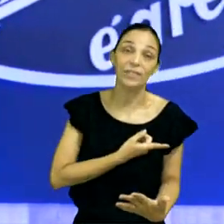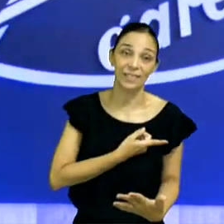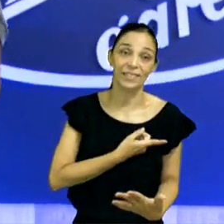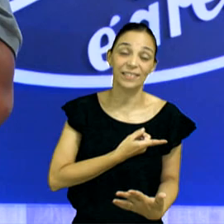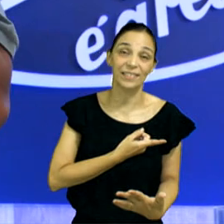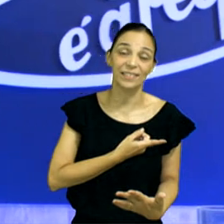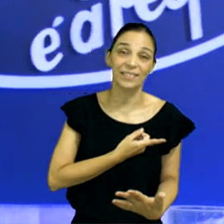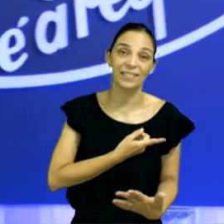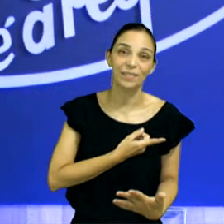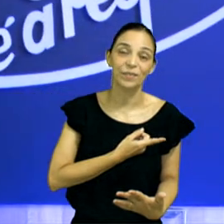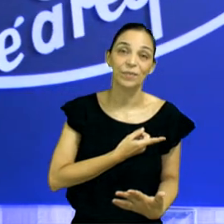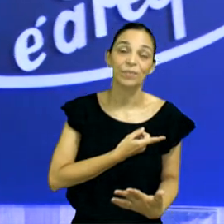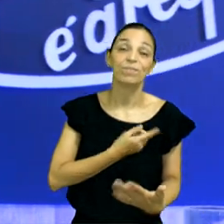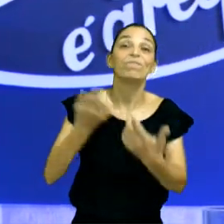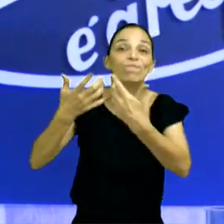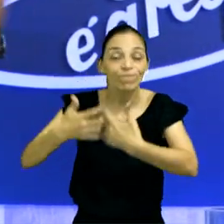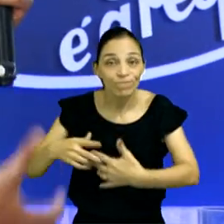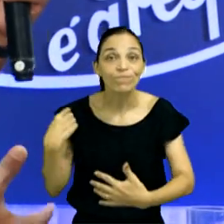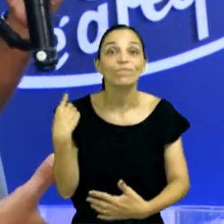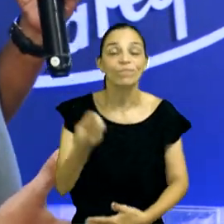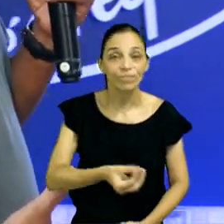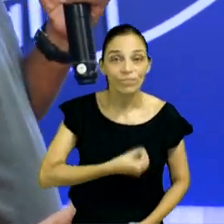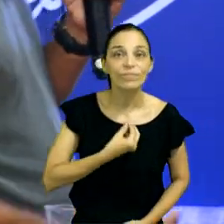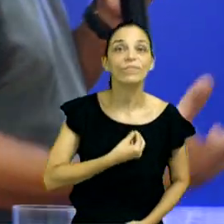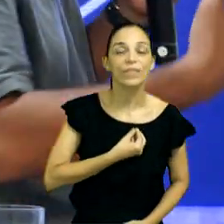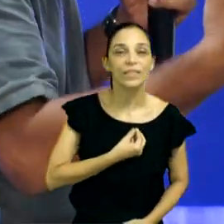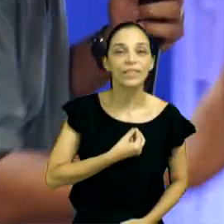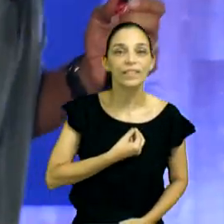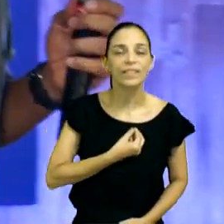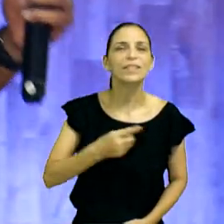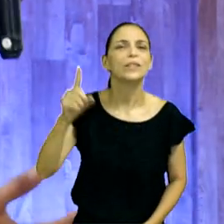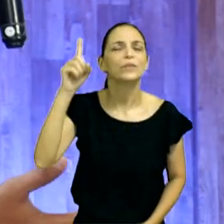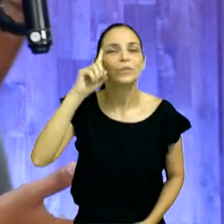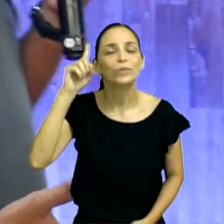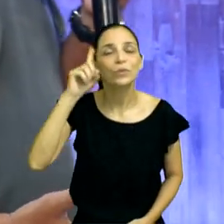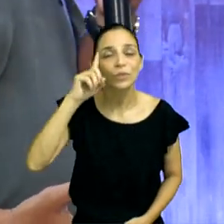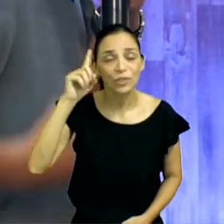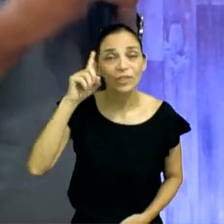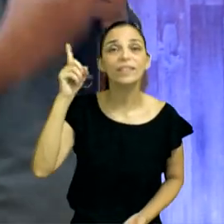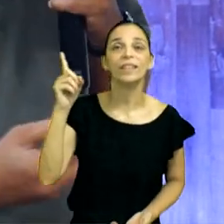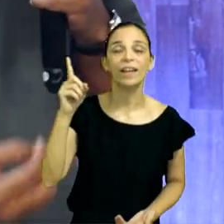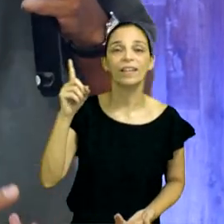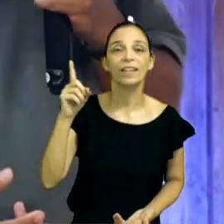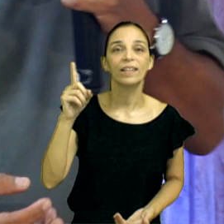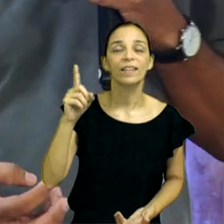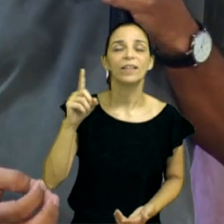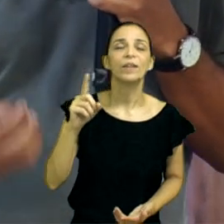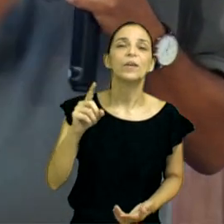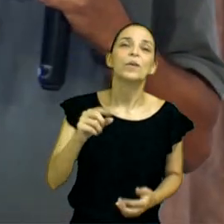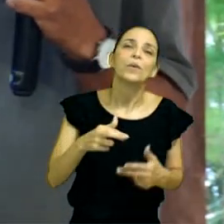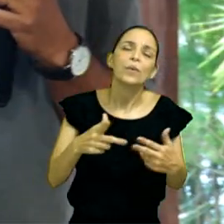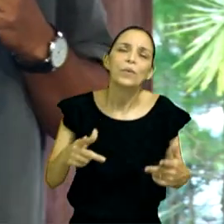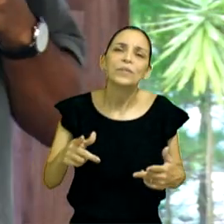O resultado vem na nossa vida, nas nossas escolhas, no dia a dia, pequenas coisas. Eu gosto muito de um